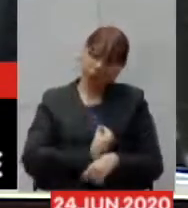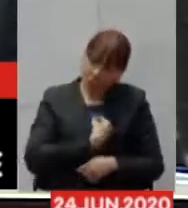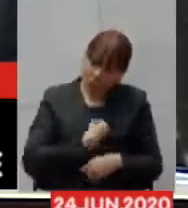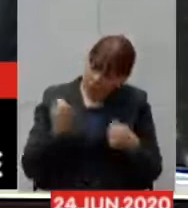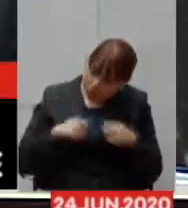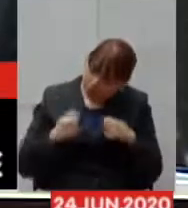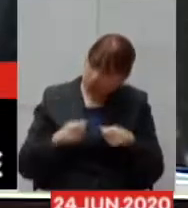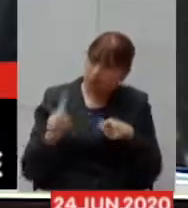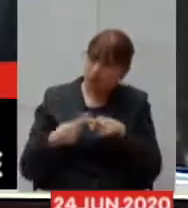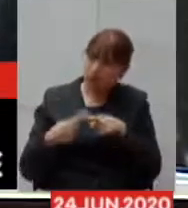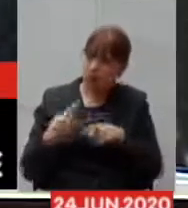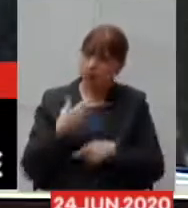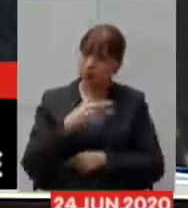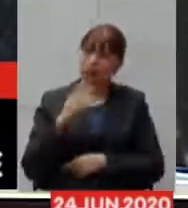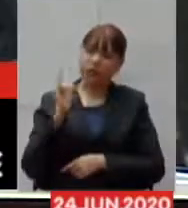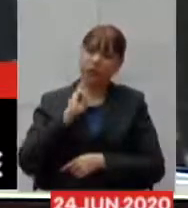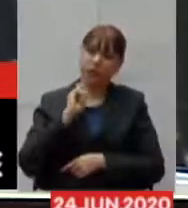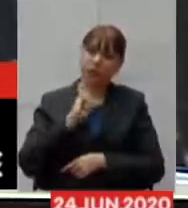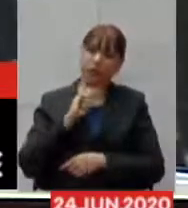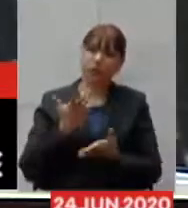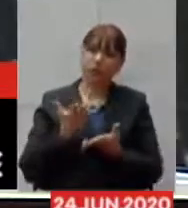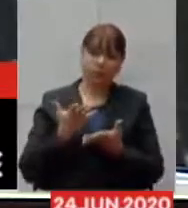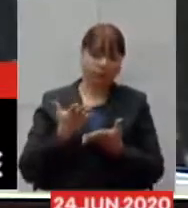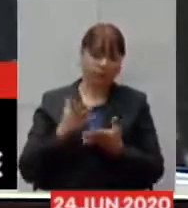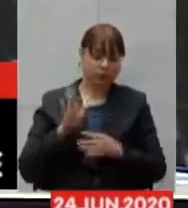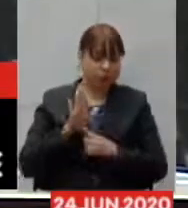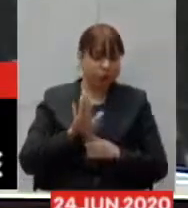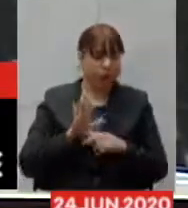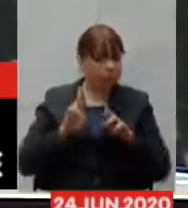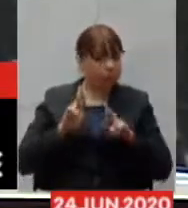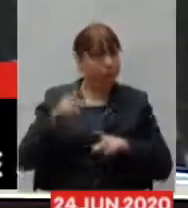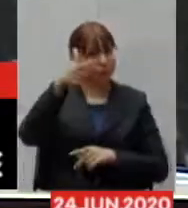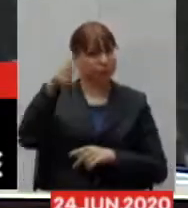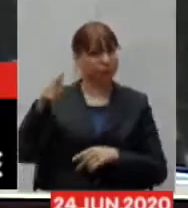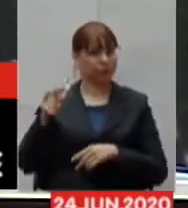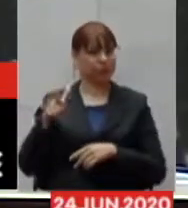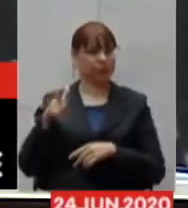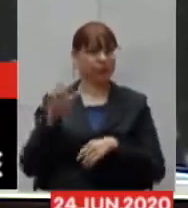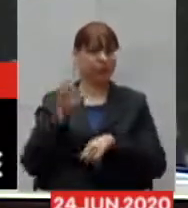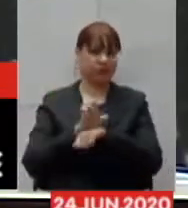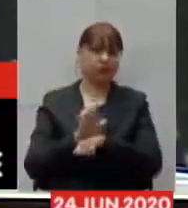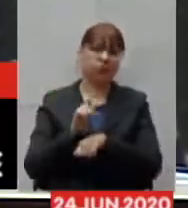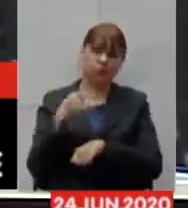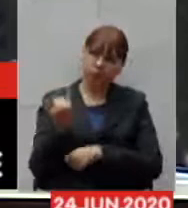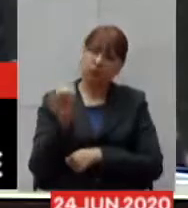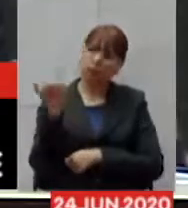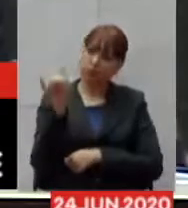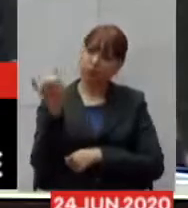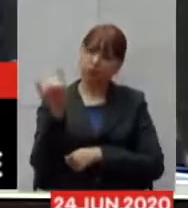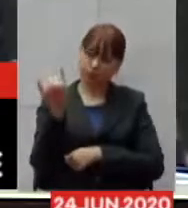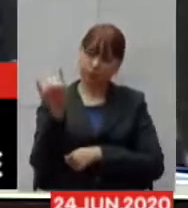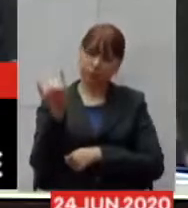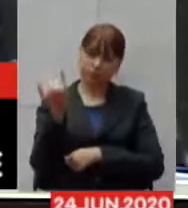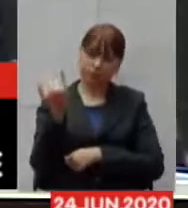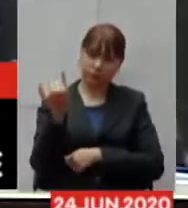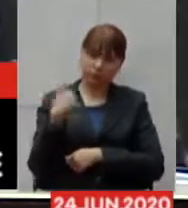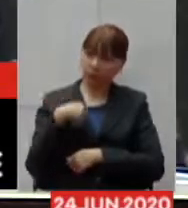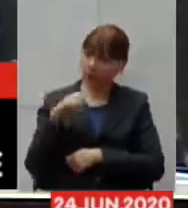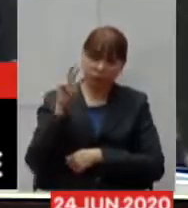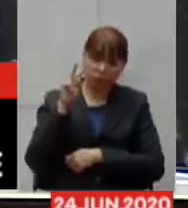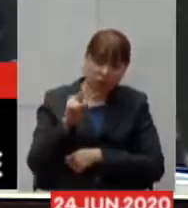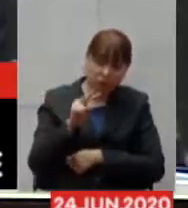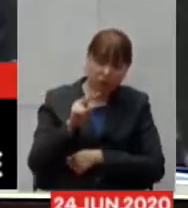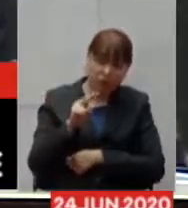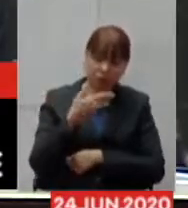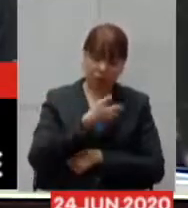Minas tem esse comportamento totalmente diferenciado dos outros estados isso é muito importante em nenhum momento eu vi o governador Zema